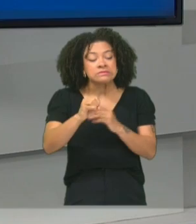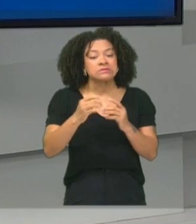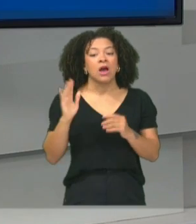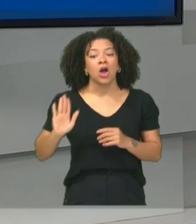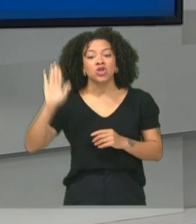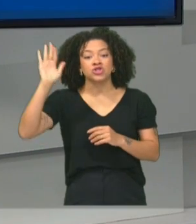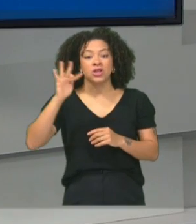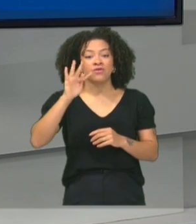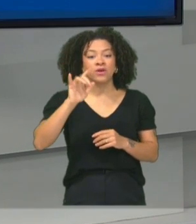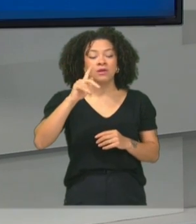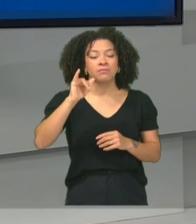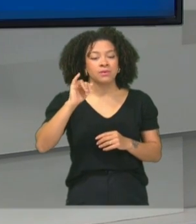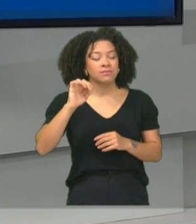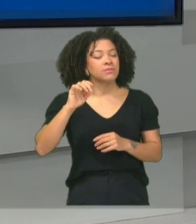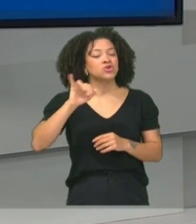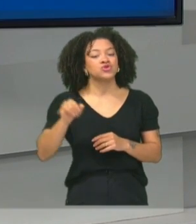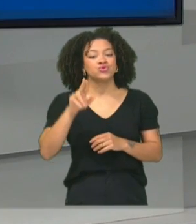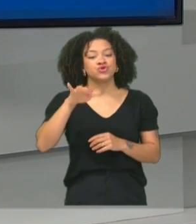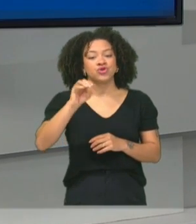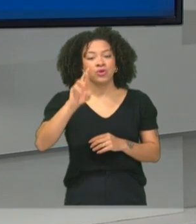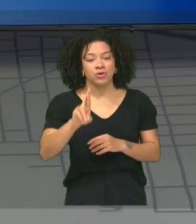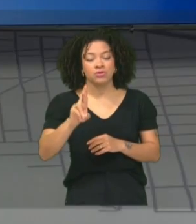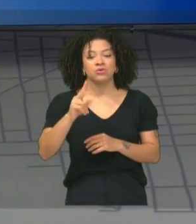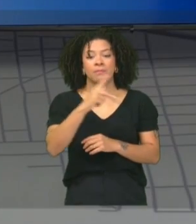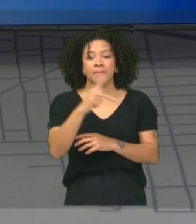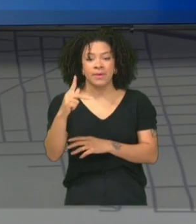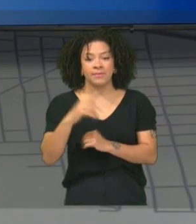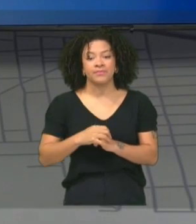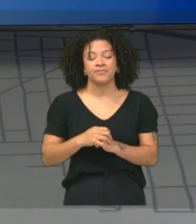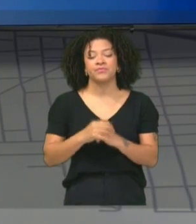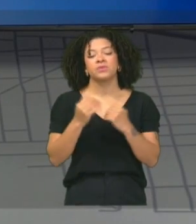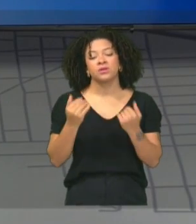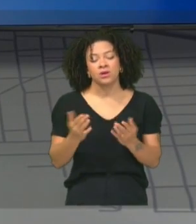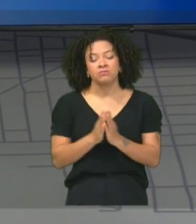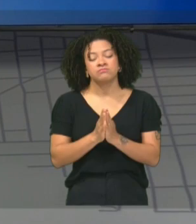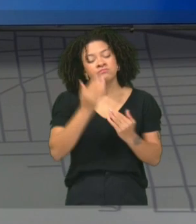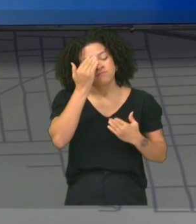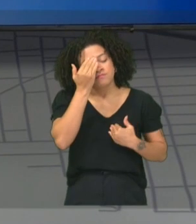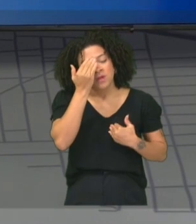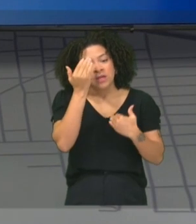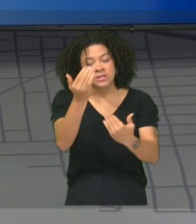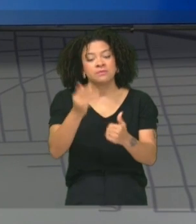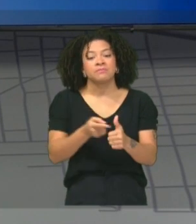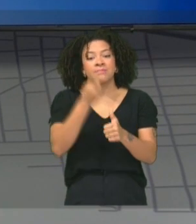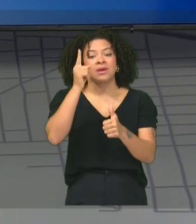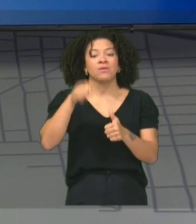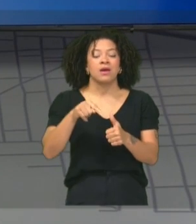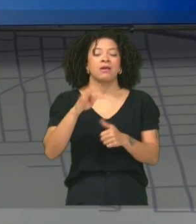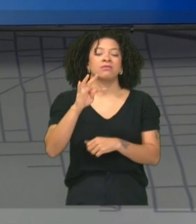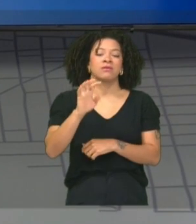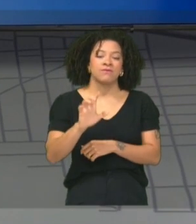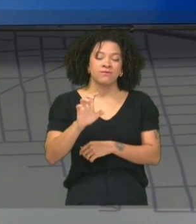Júnior Marabá, do PP. Por favor. Bom, Carlos Augusto, primeiro, agradecer ao TV Oeste por essa